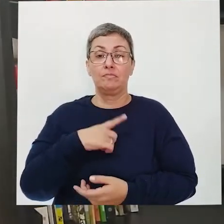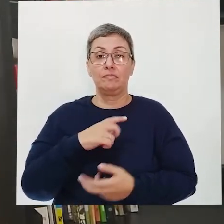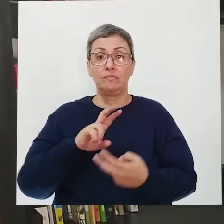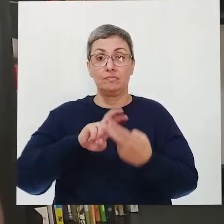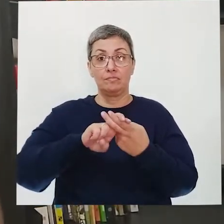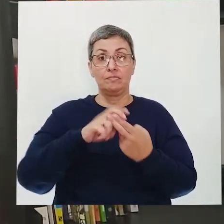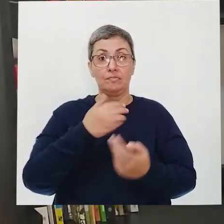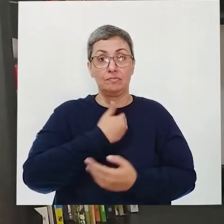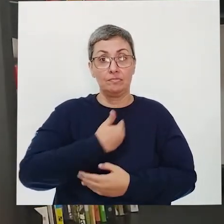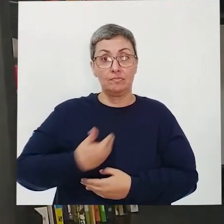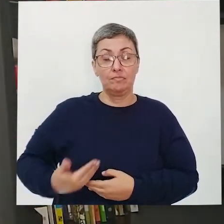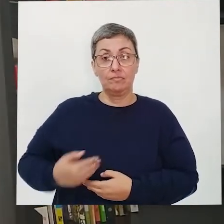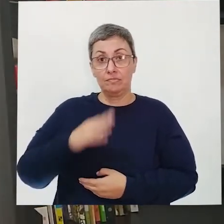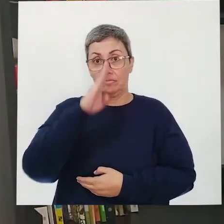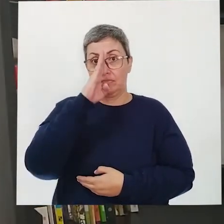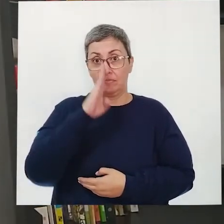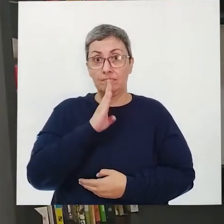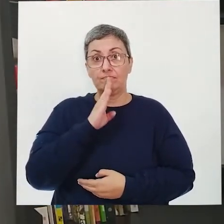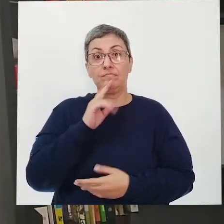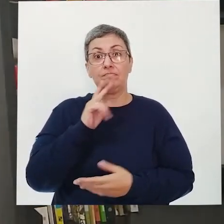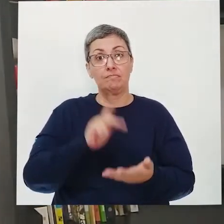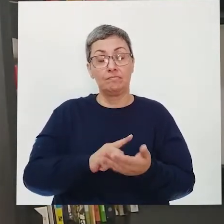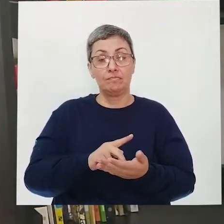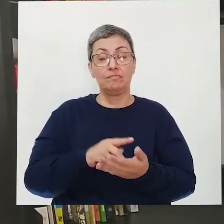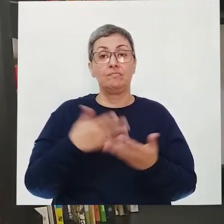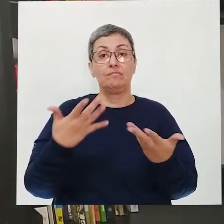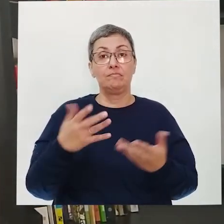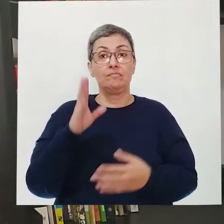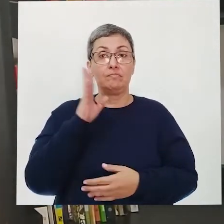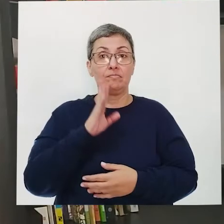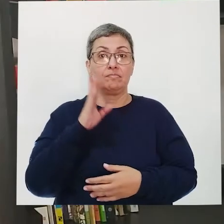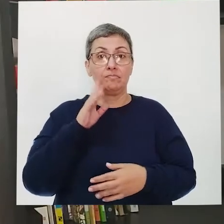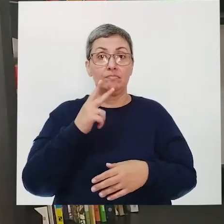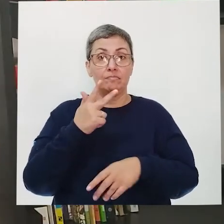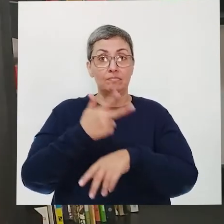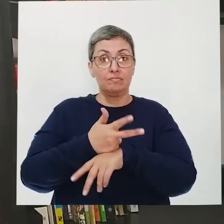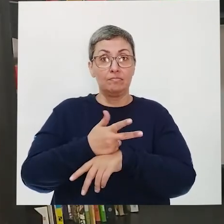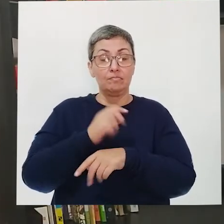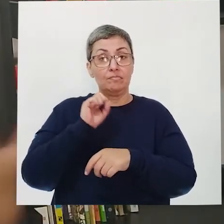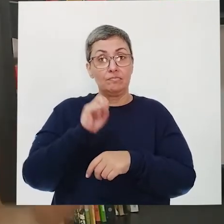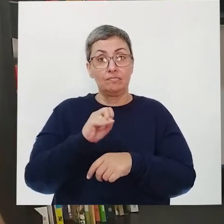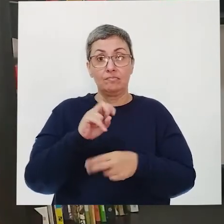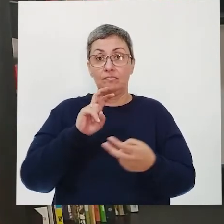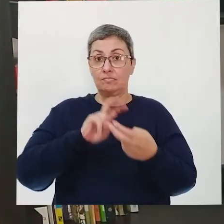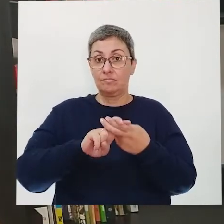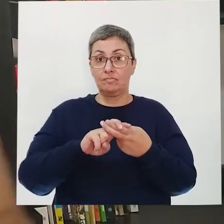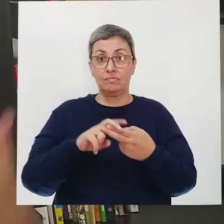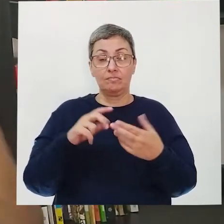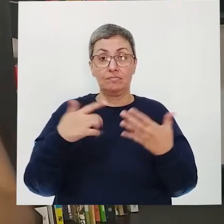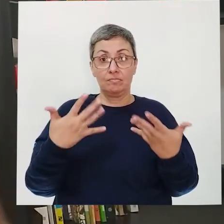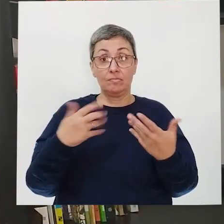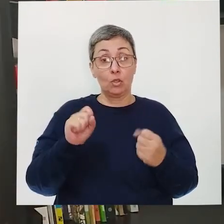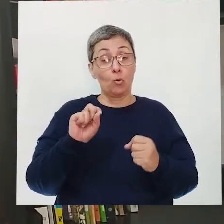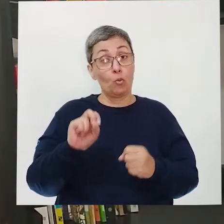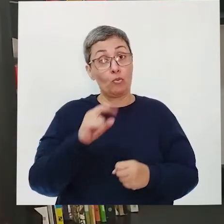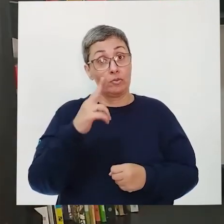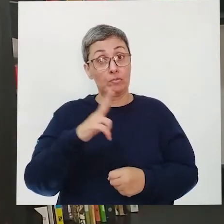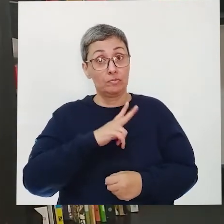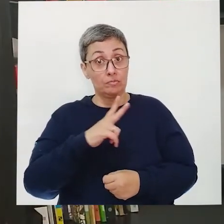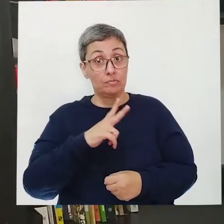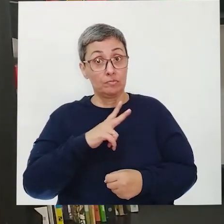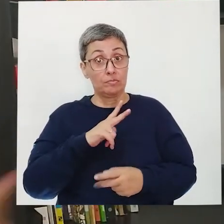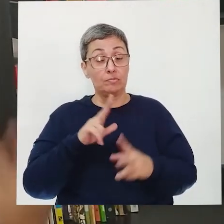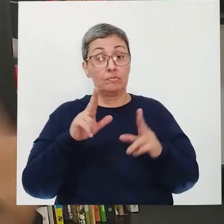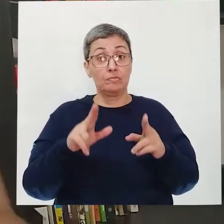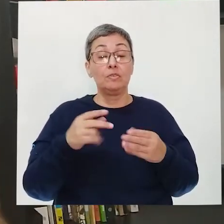sistema de saúde público gratuito? Não é verdade? Bem legal esse vídeo. Se não tivéssemos ou se ele fosse privatizado,